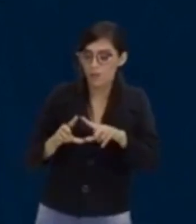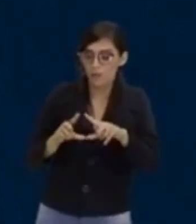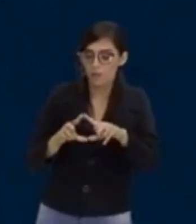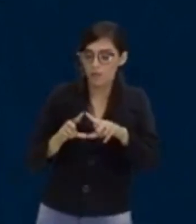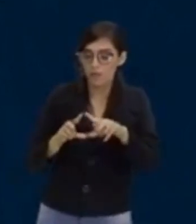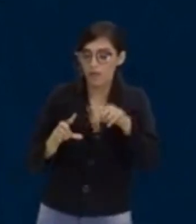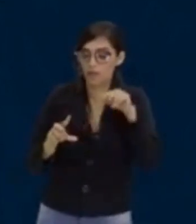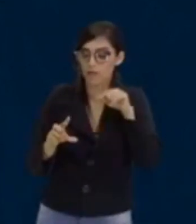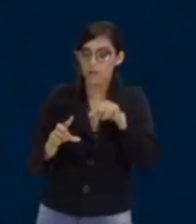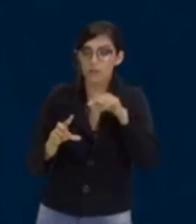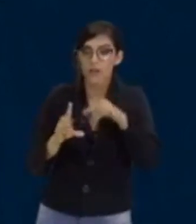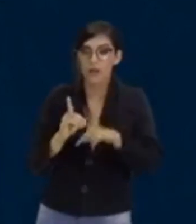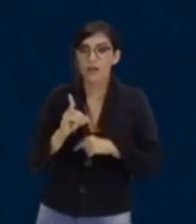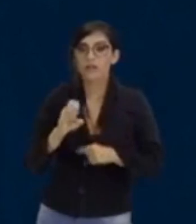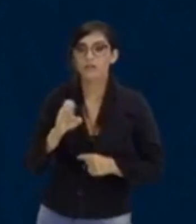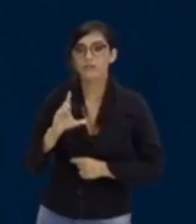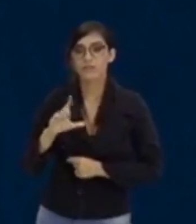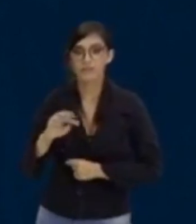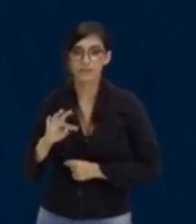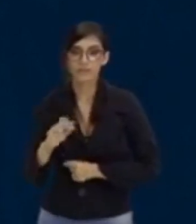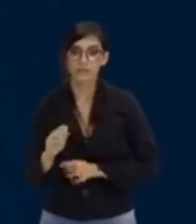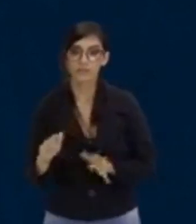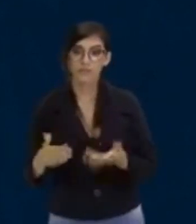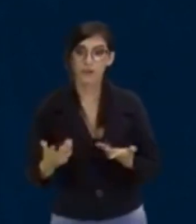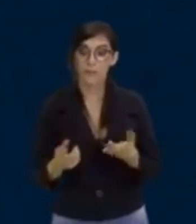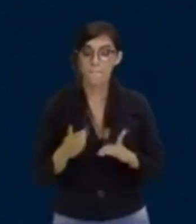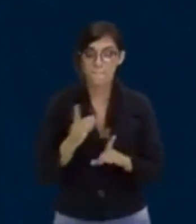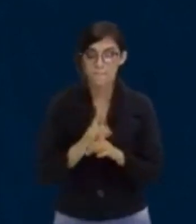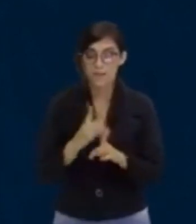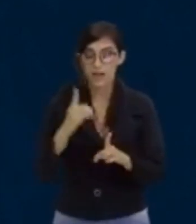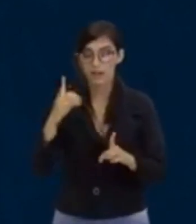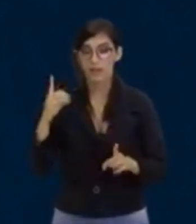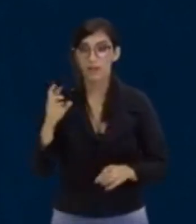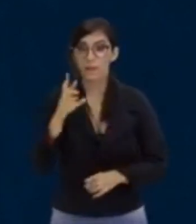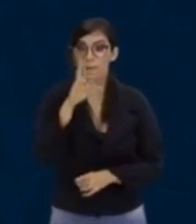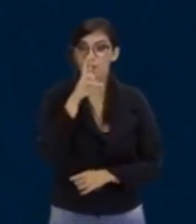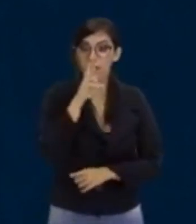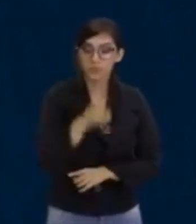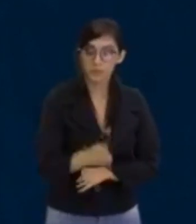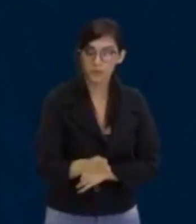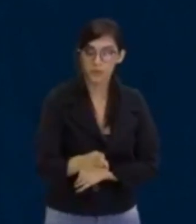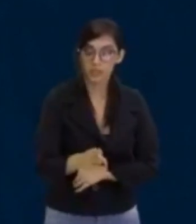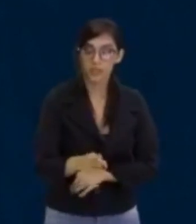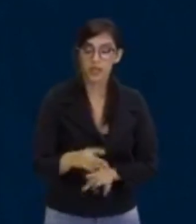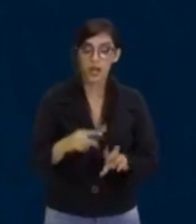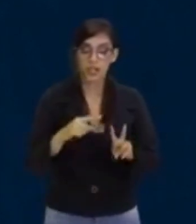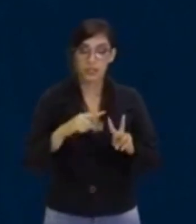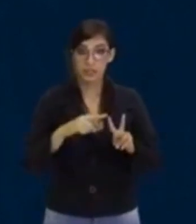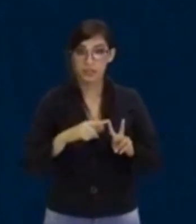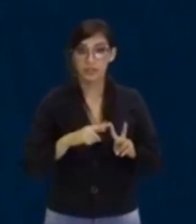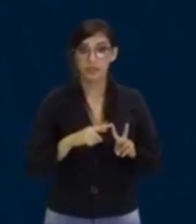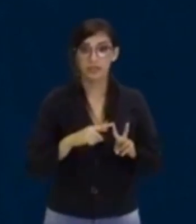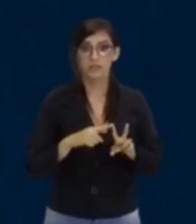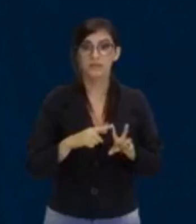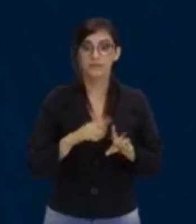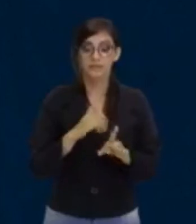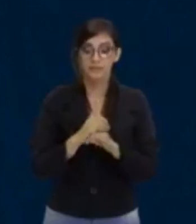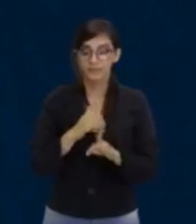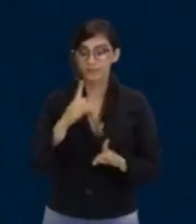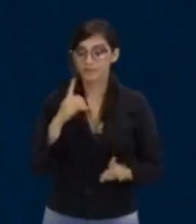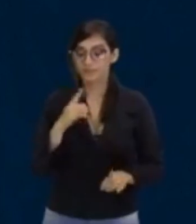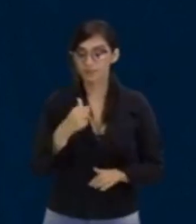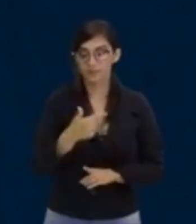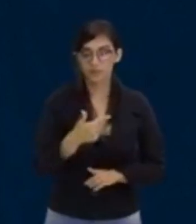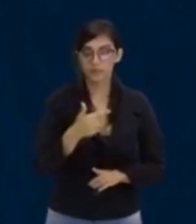Ou seja, para encontrar, para resolver, desculpa, e encontrar as respostas da nossa equação do segundo